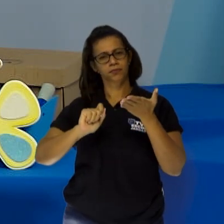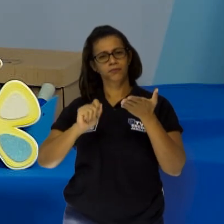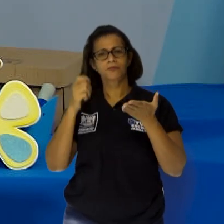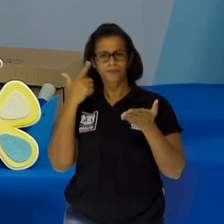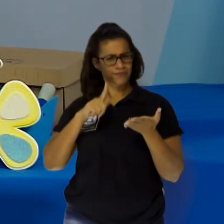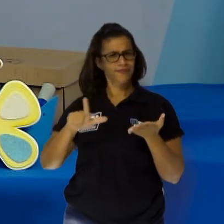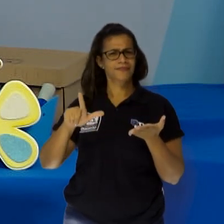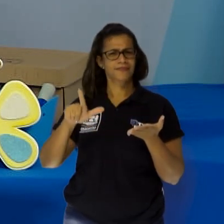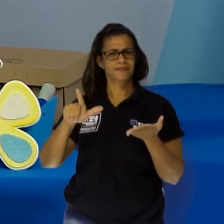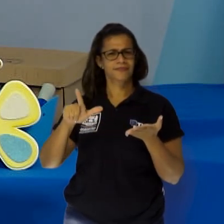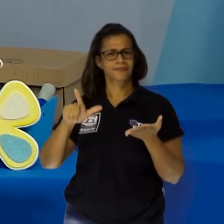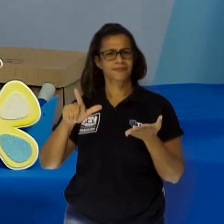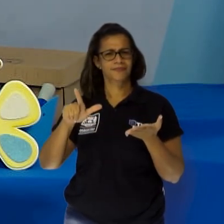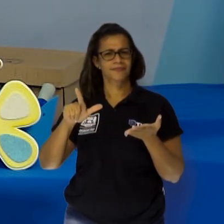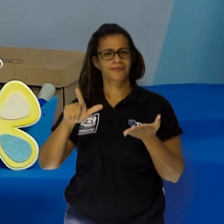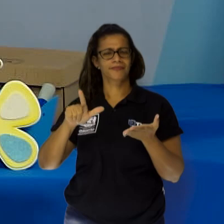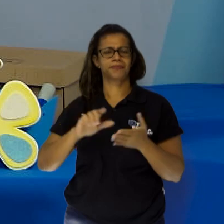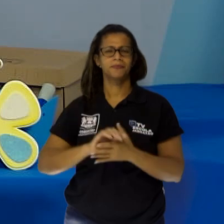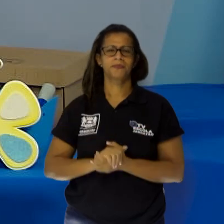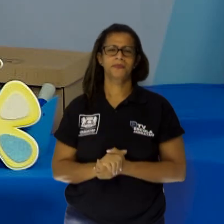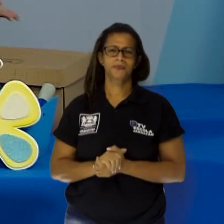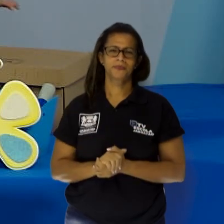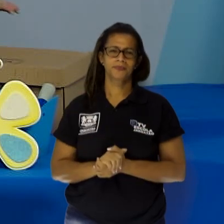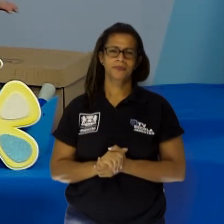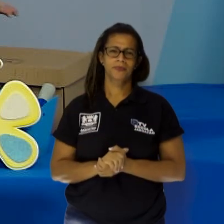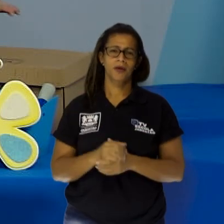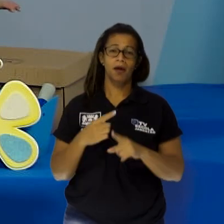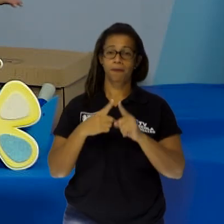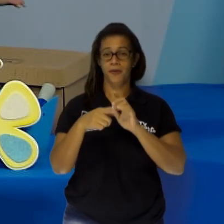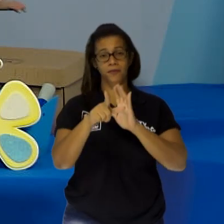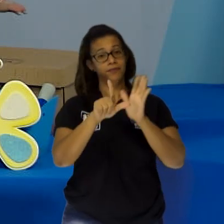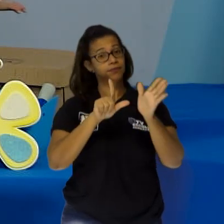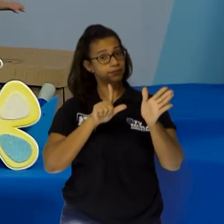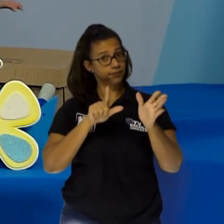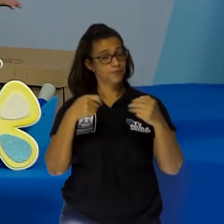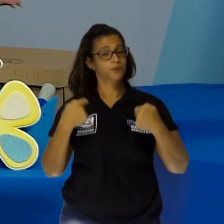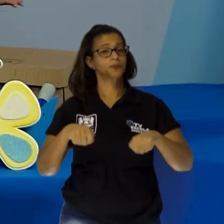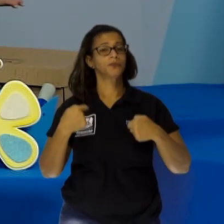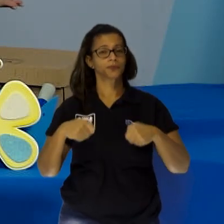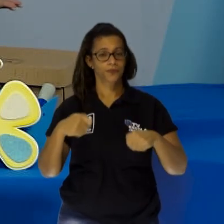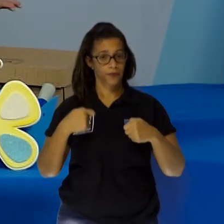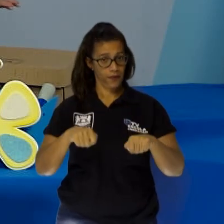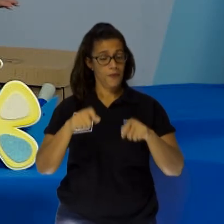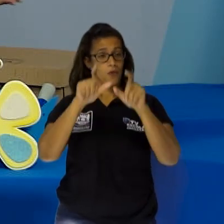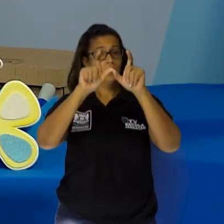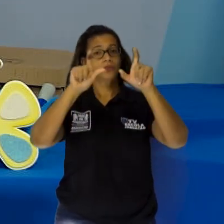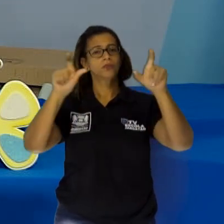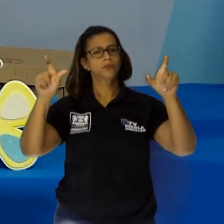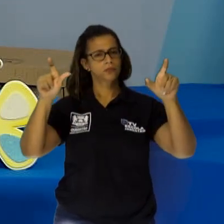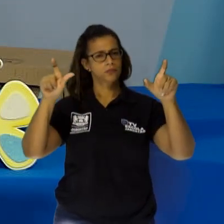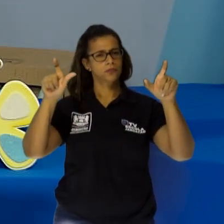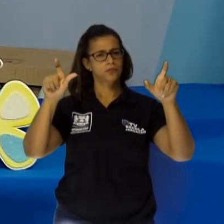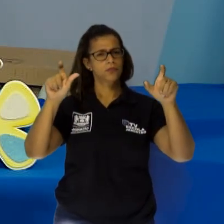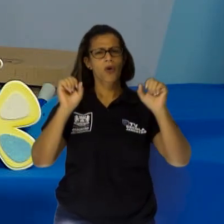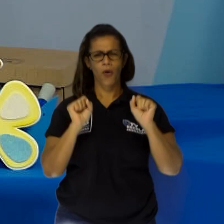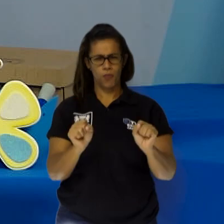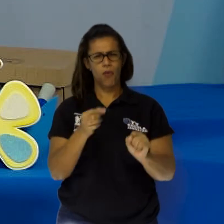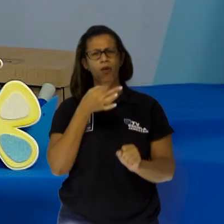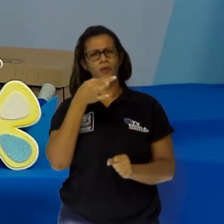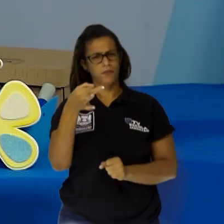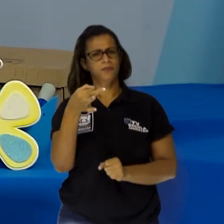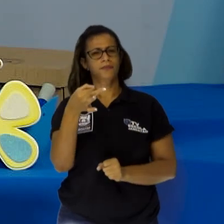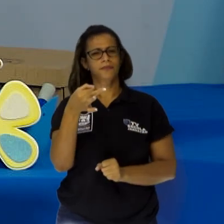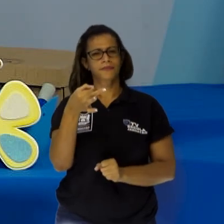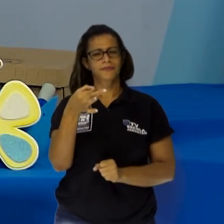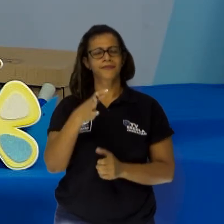lista? Mas para eu fazer uma lista, eu preciso de um título. Quem pode soprar aí para mim um título para essa lista?